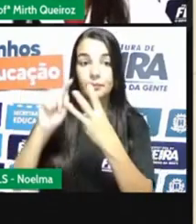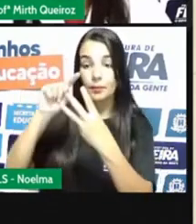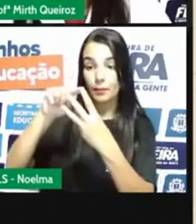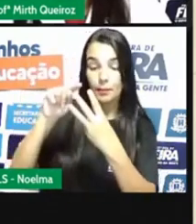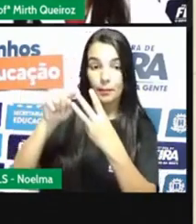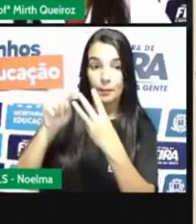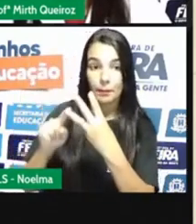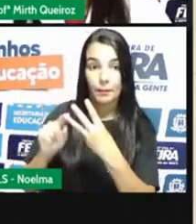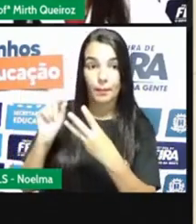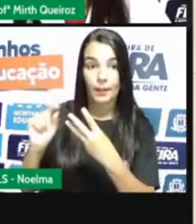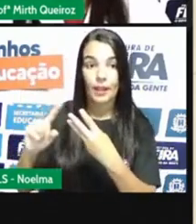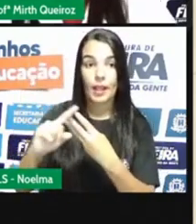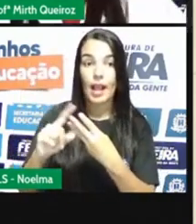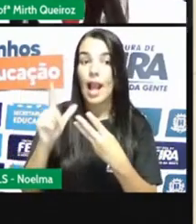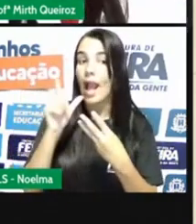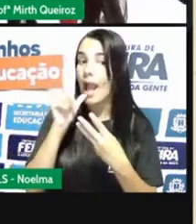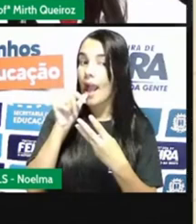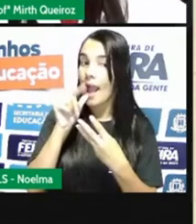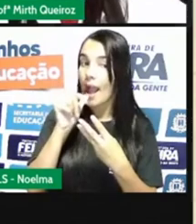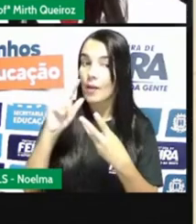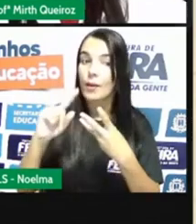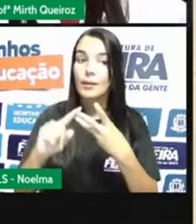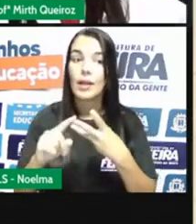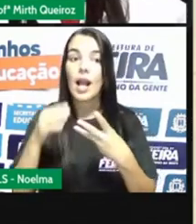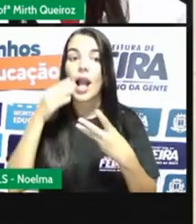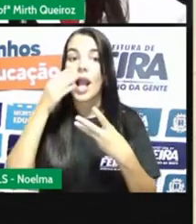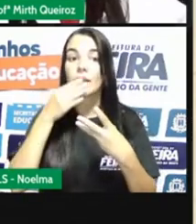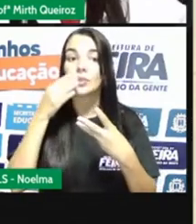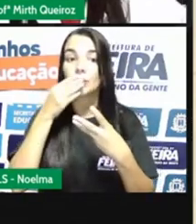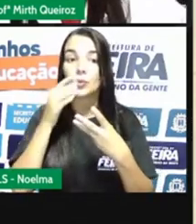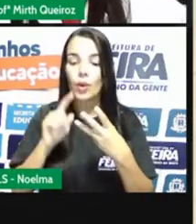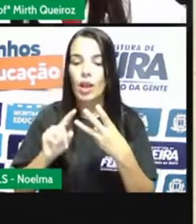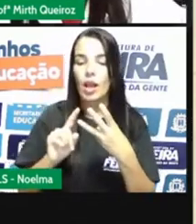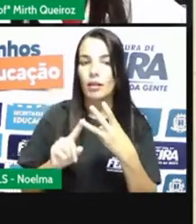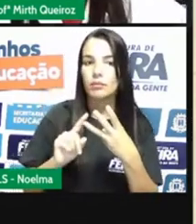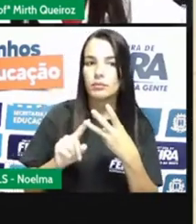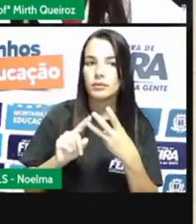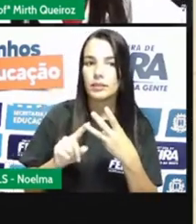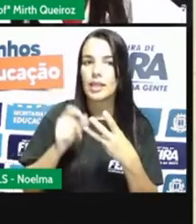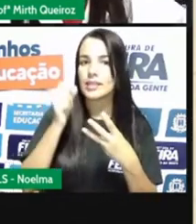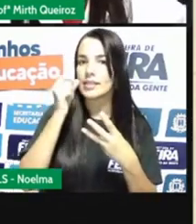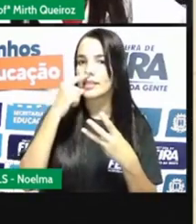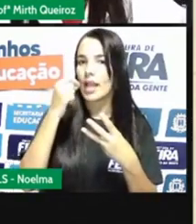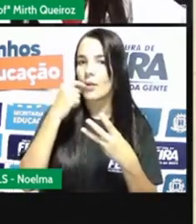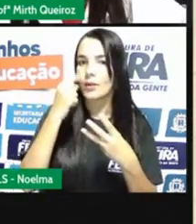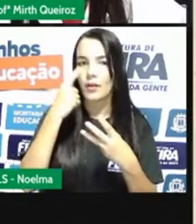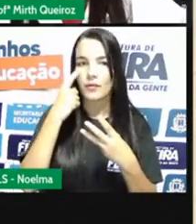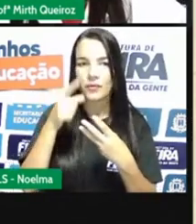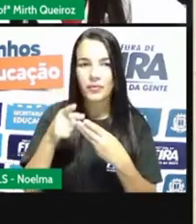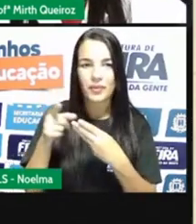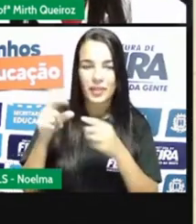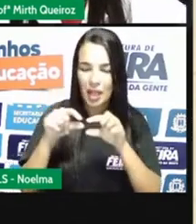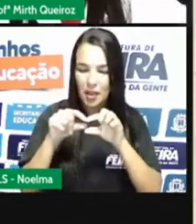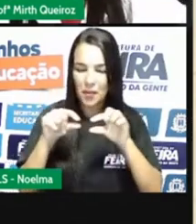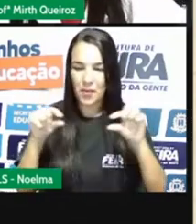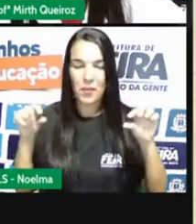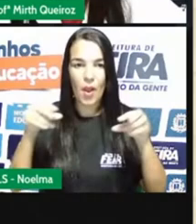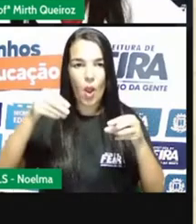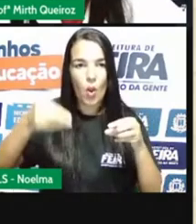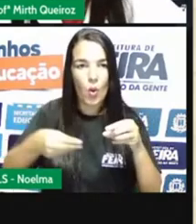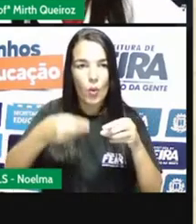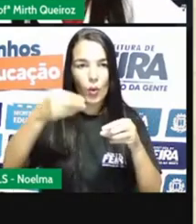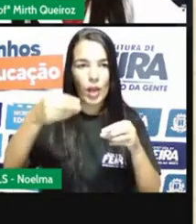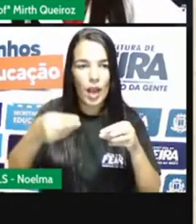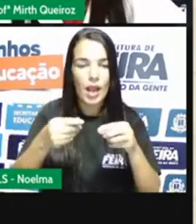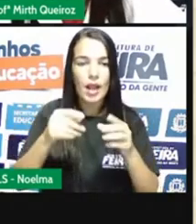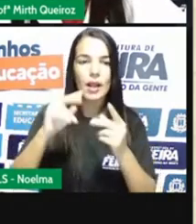receita para um litro de água. Geralmente, quem é que já viu essa colherzinha aí em casa? Aí é um medidor para fazer o